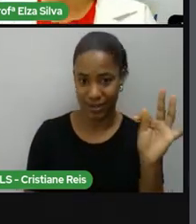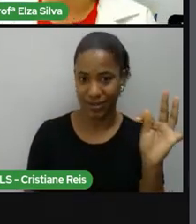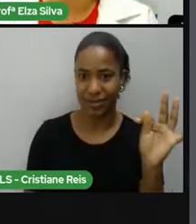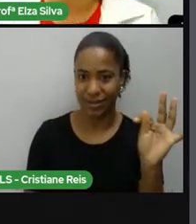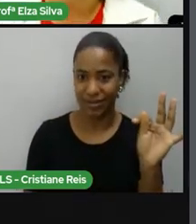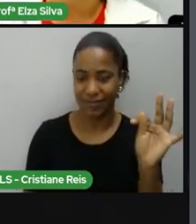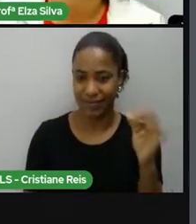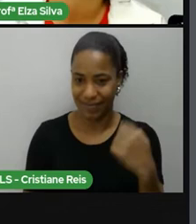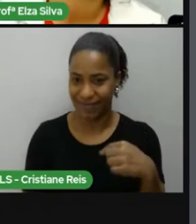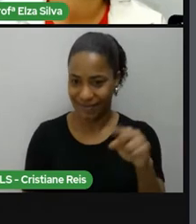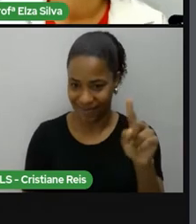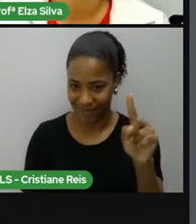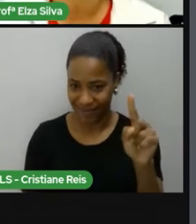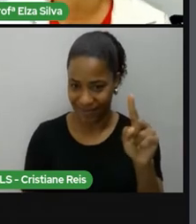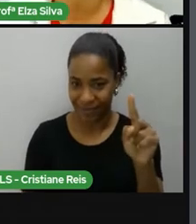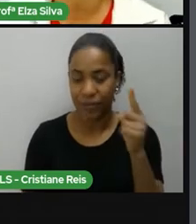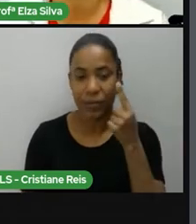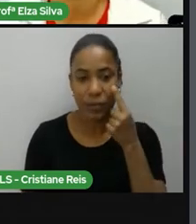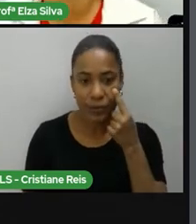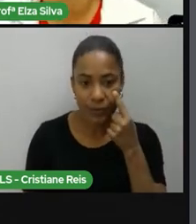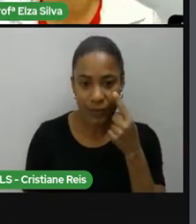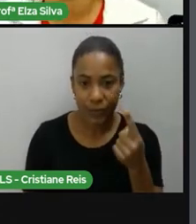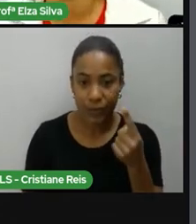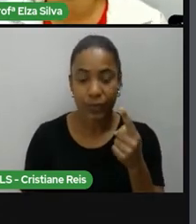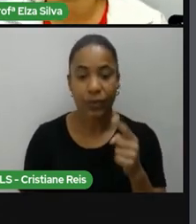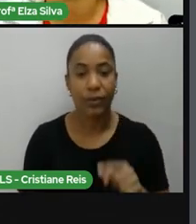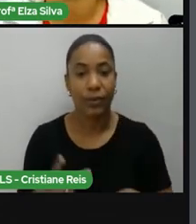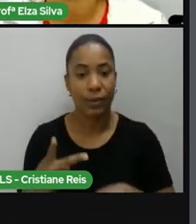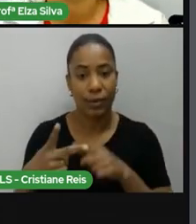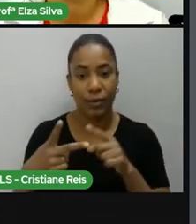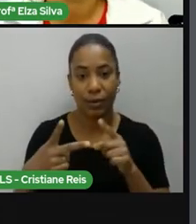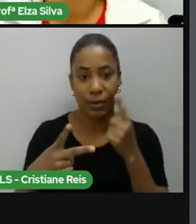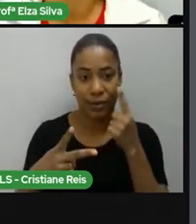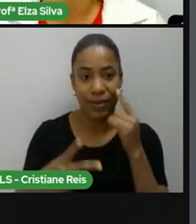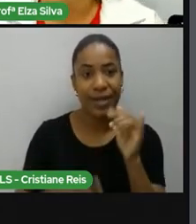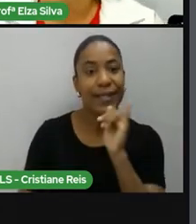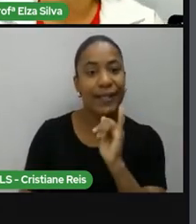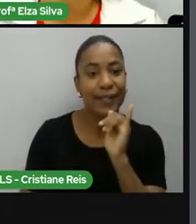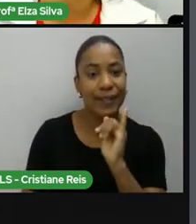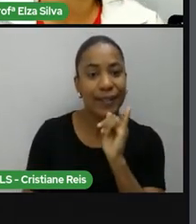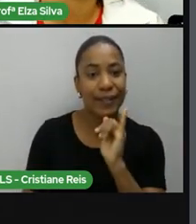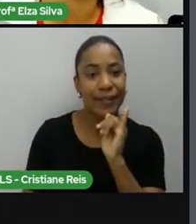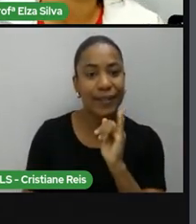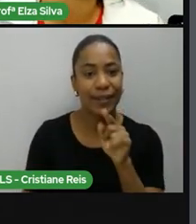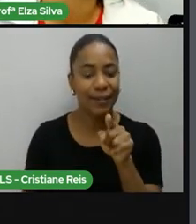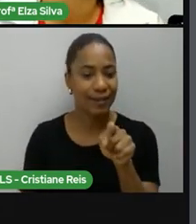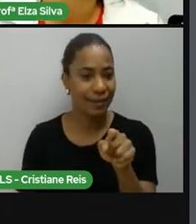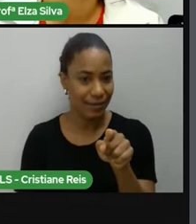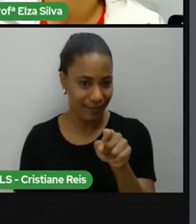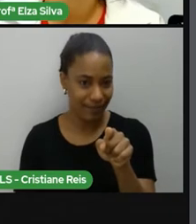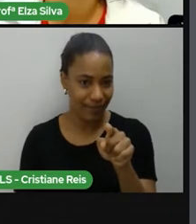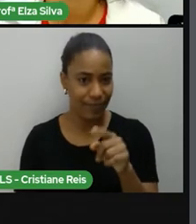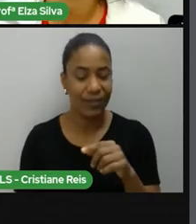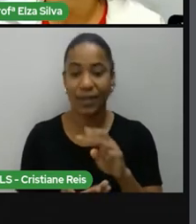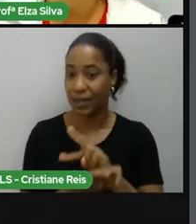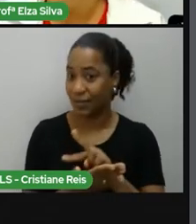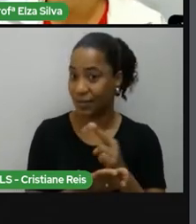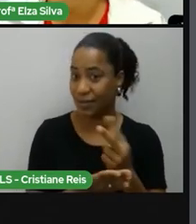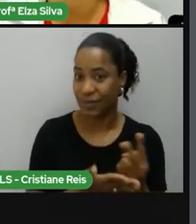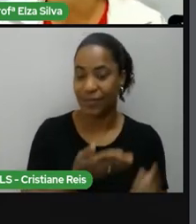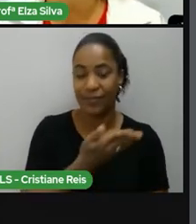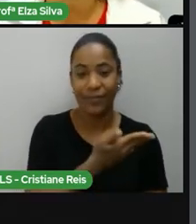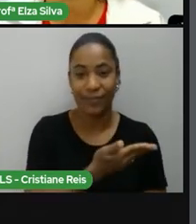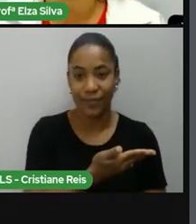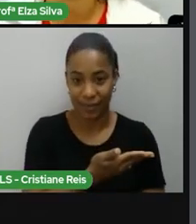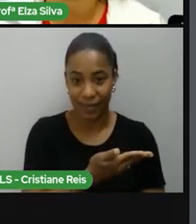e assim por diante. Vejamos os exemplos. Ao lado. I went home at night. Eu fui para